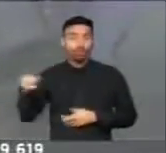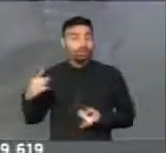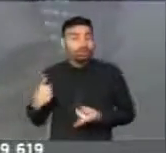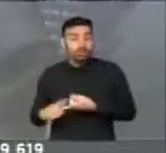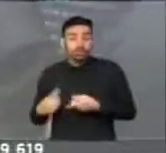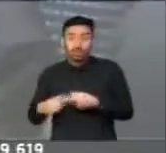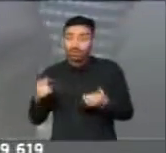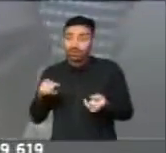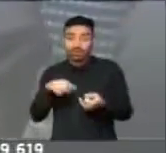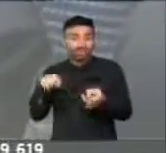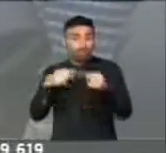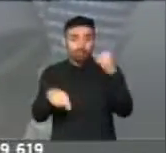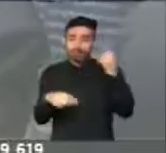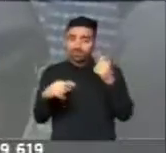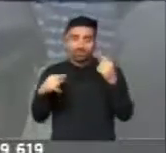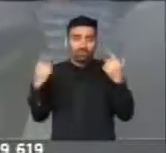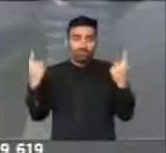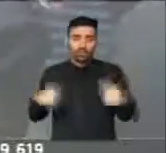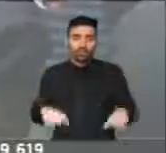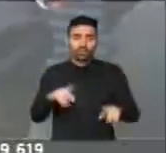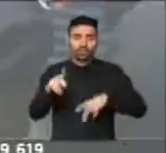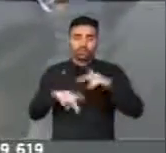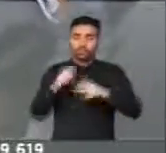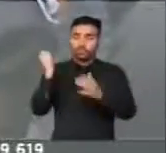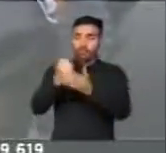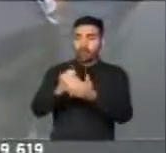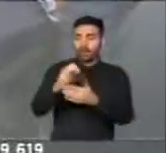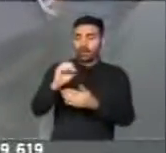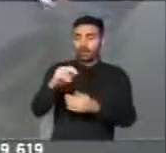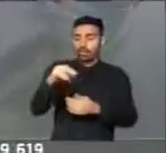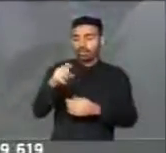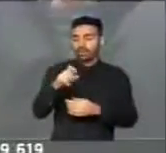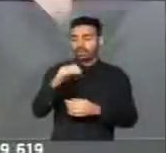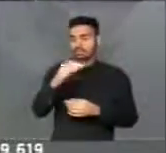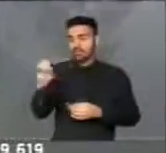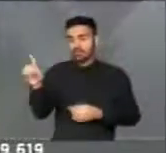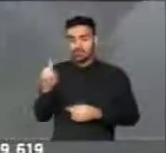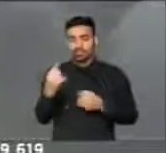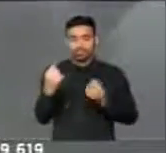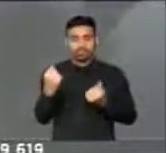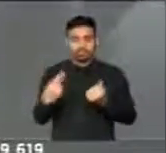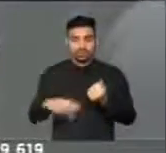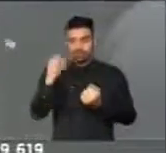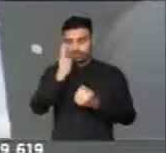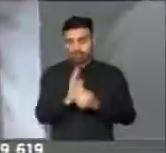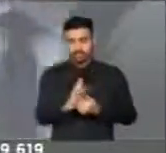é contra o povo brasileiro. Pagar a conta da conexão, entregar o patrimônio. Como vota...